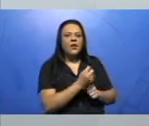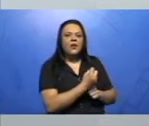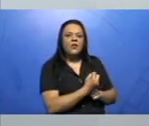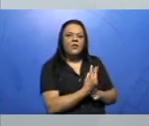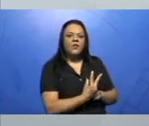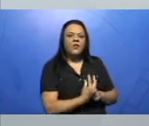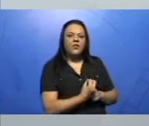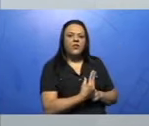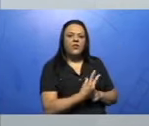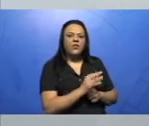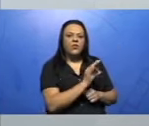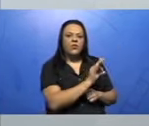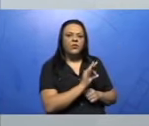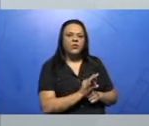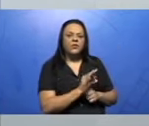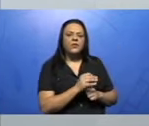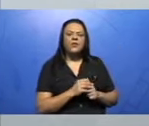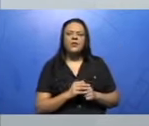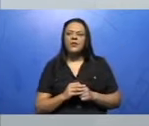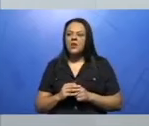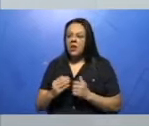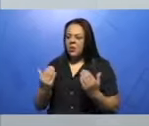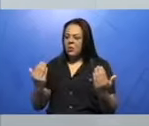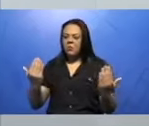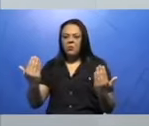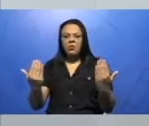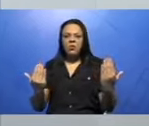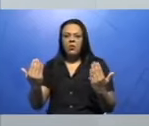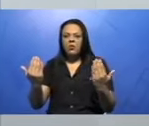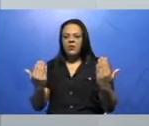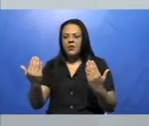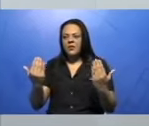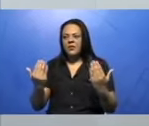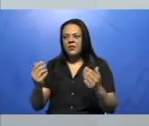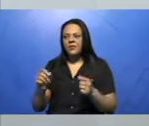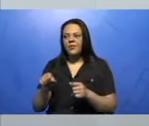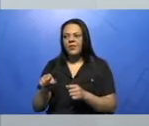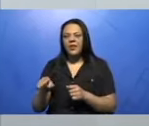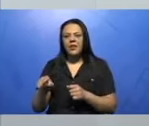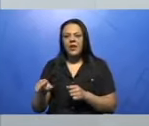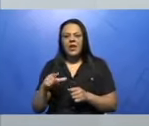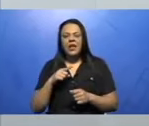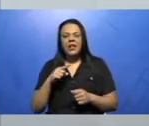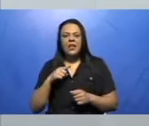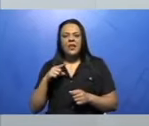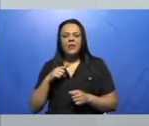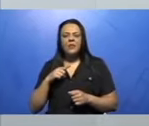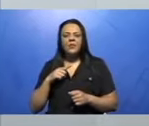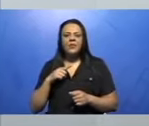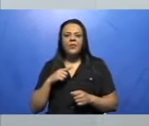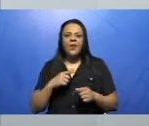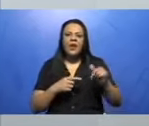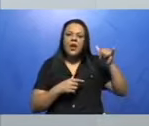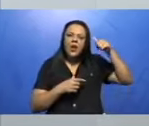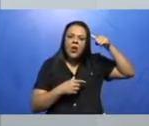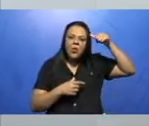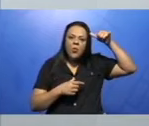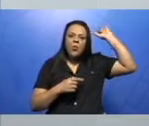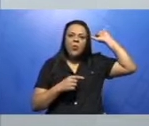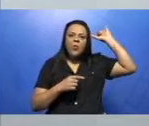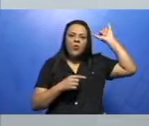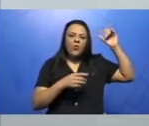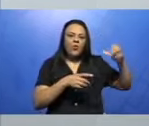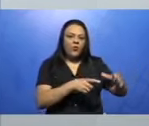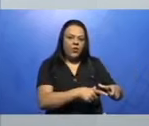africano, em comparação com 16% da população mundial. Então, há uma grande produção aí de bovinos, de